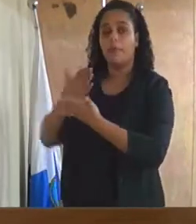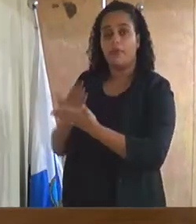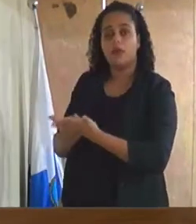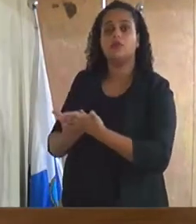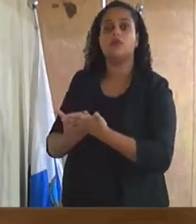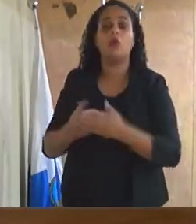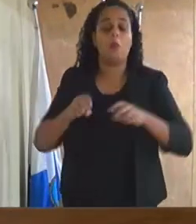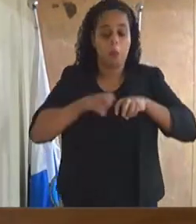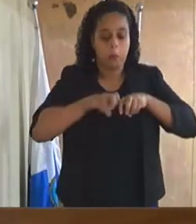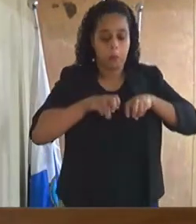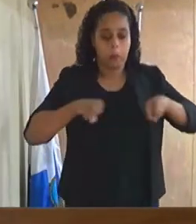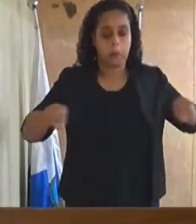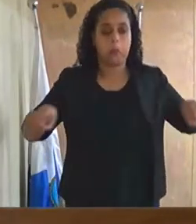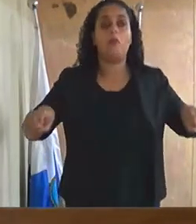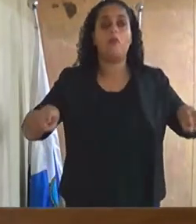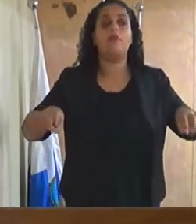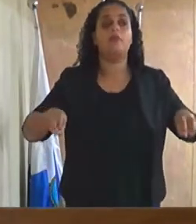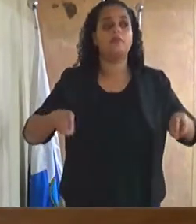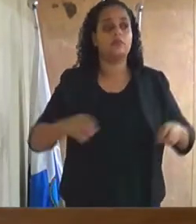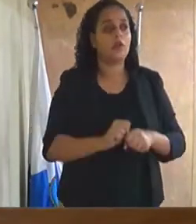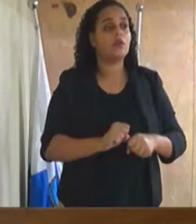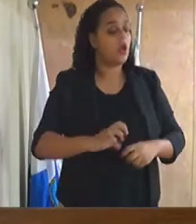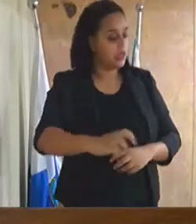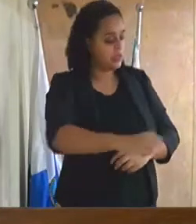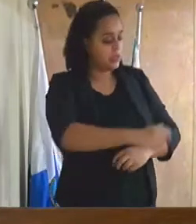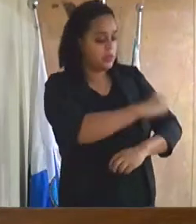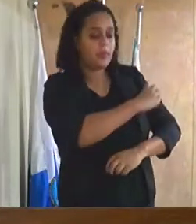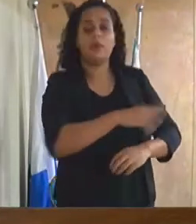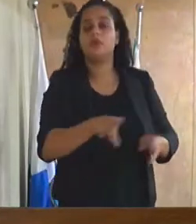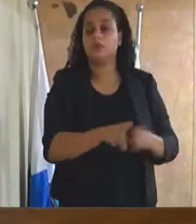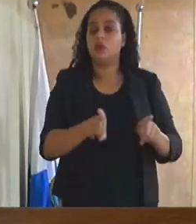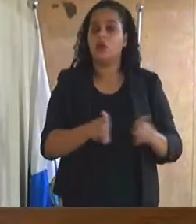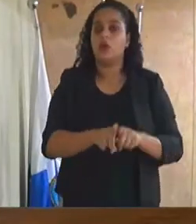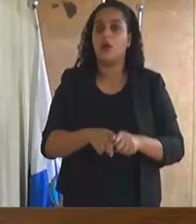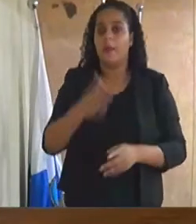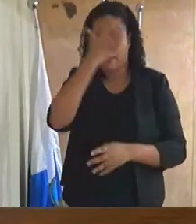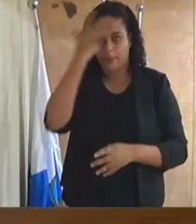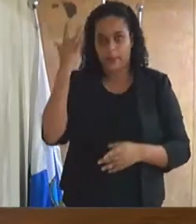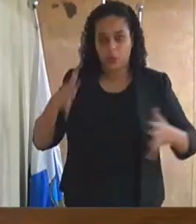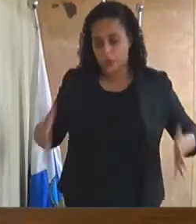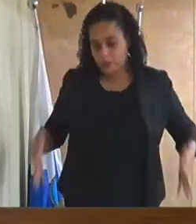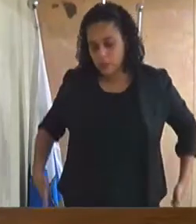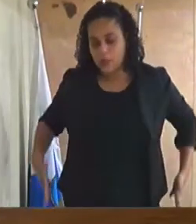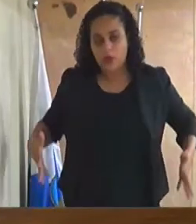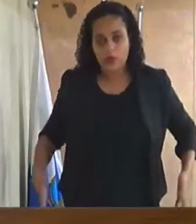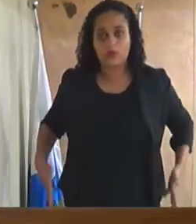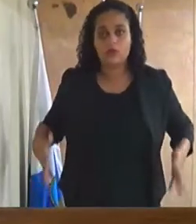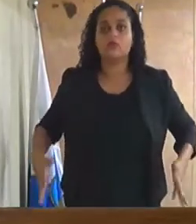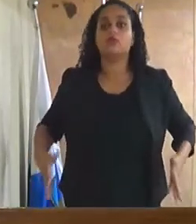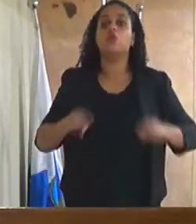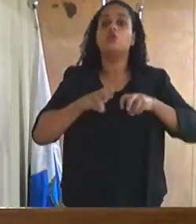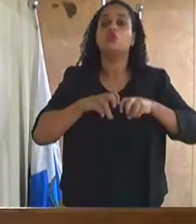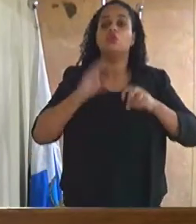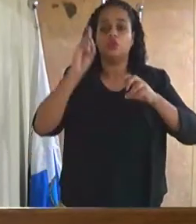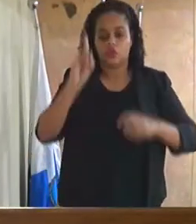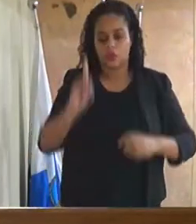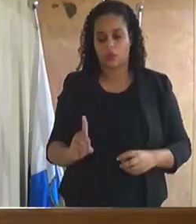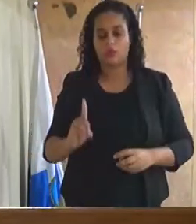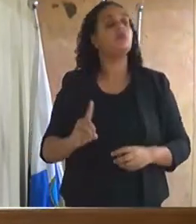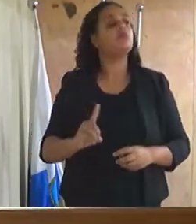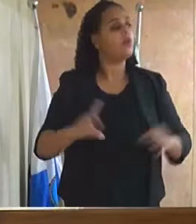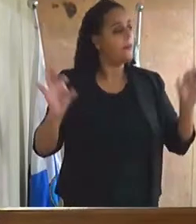uma mesa, uma rampa de acessibilidade à mesa diretora e tem se